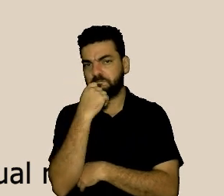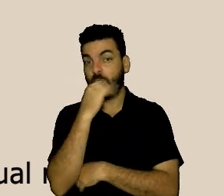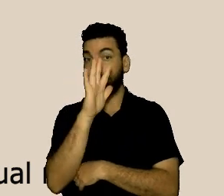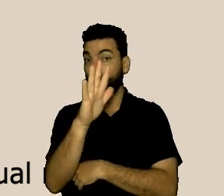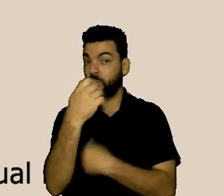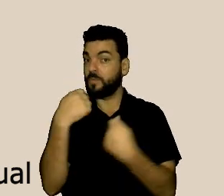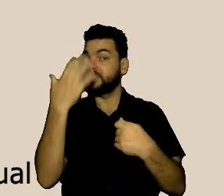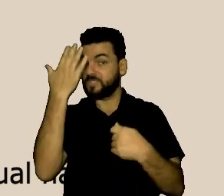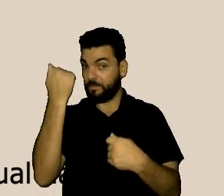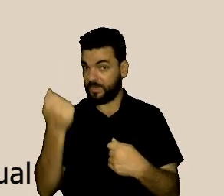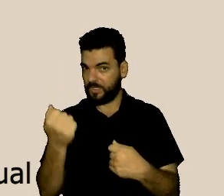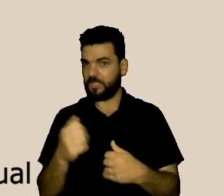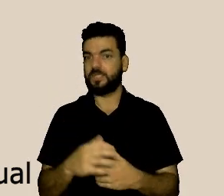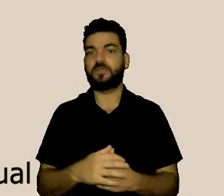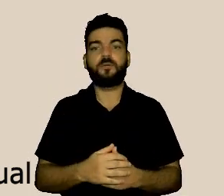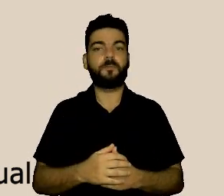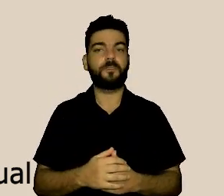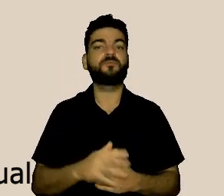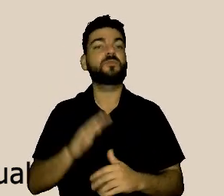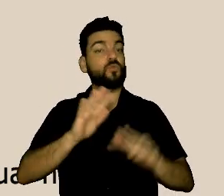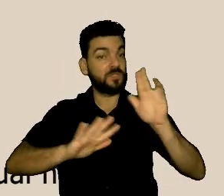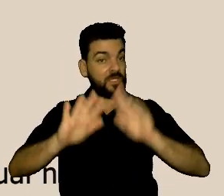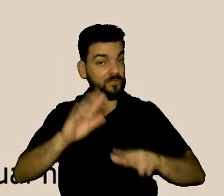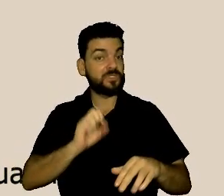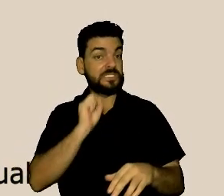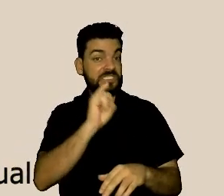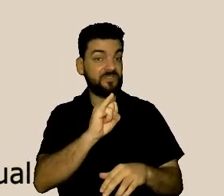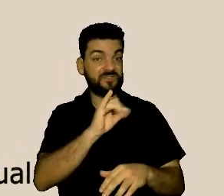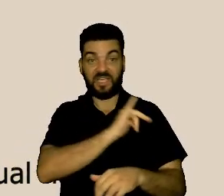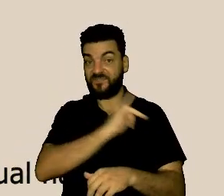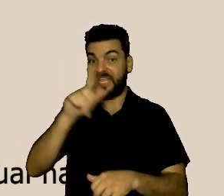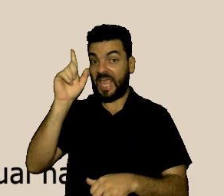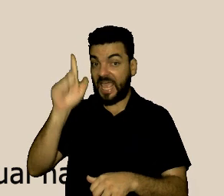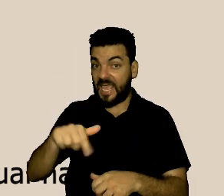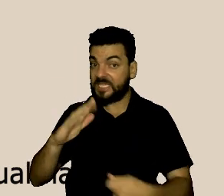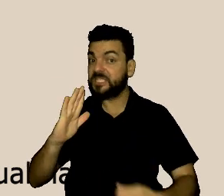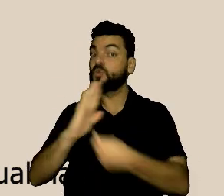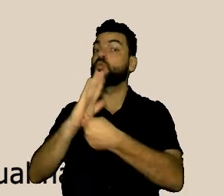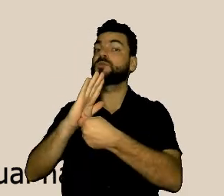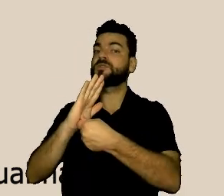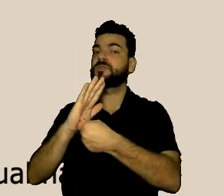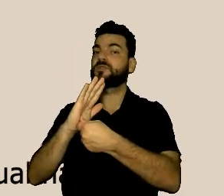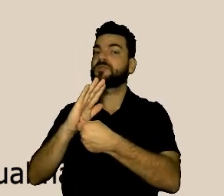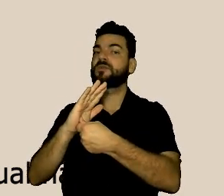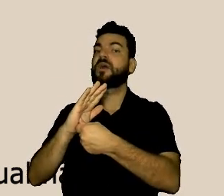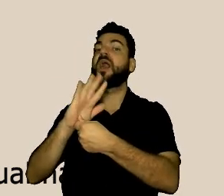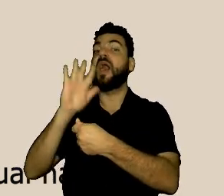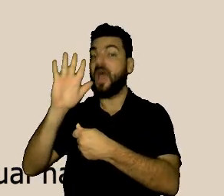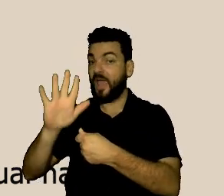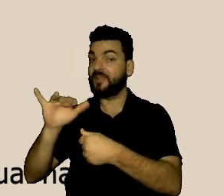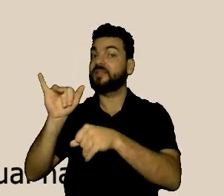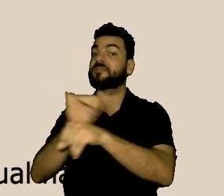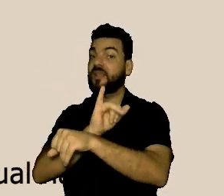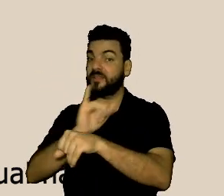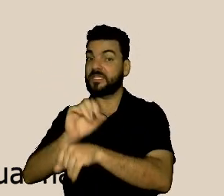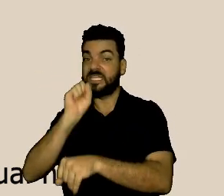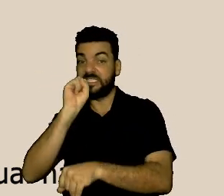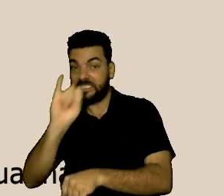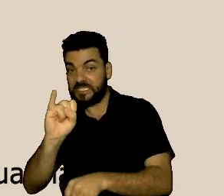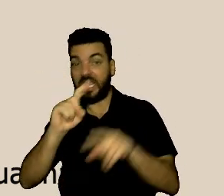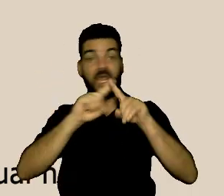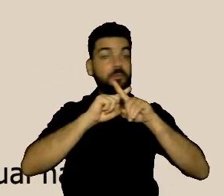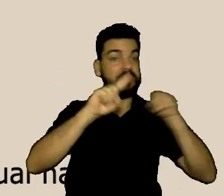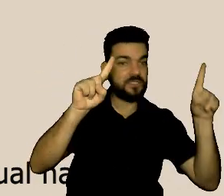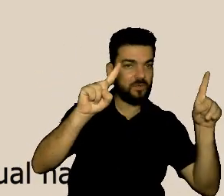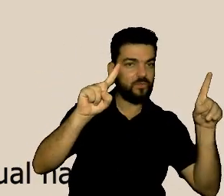e com isso nós temos que buscar na legislação, até por um princípio da administração pública, da legalidade, as